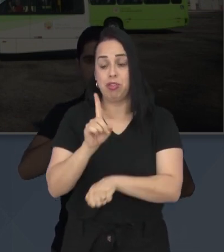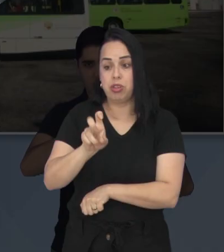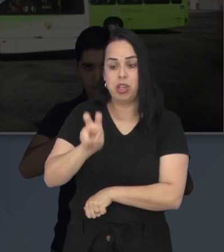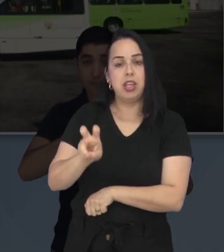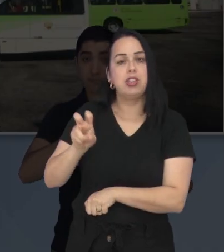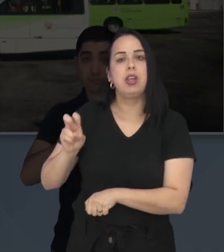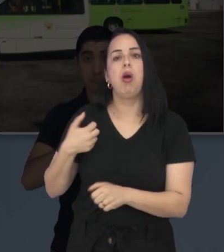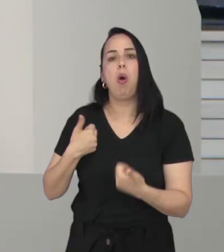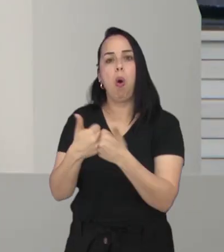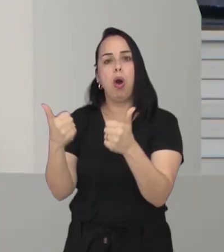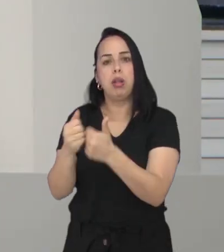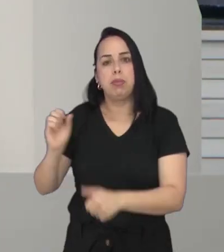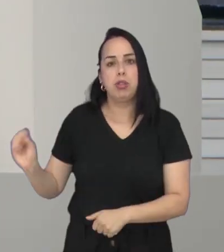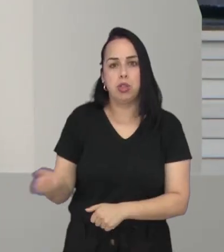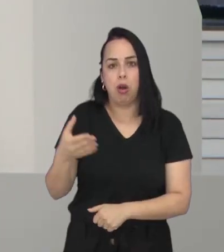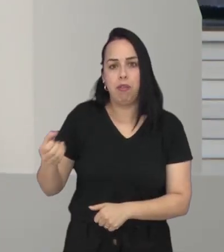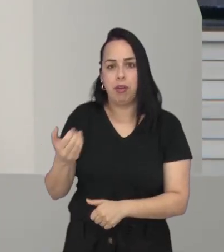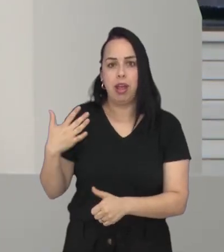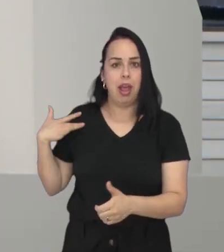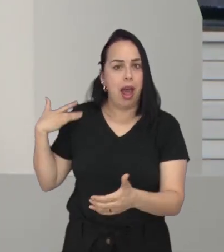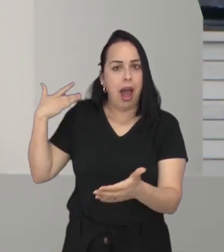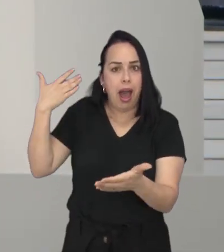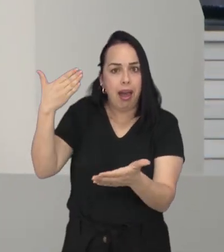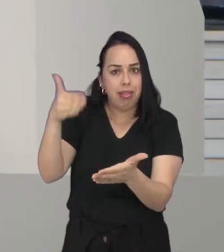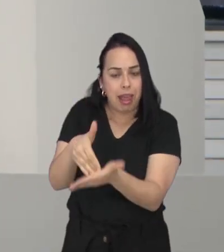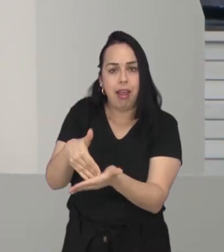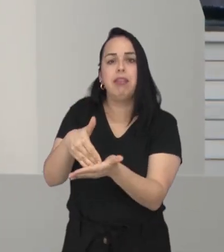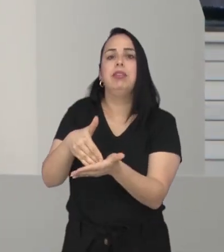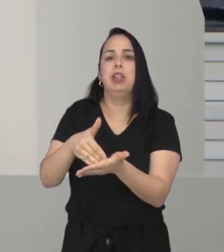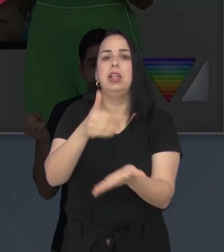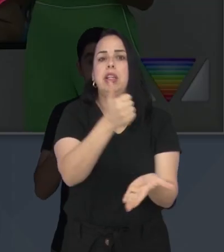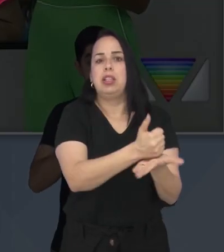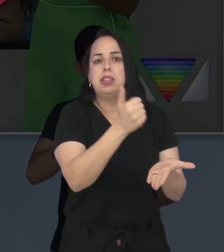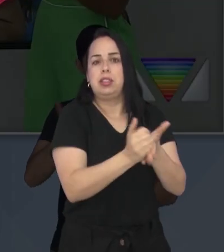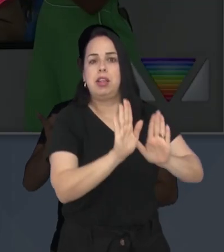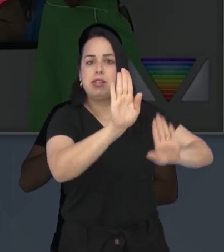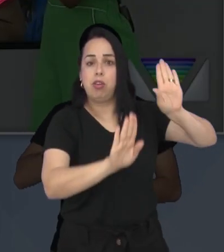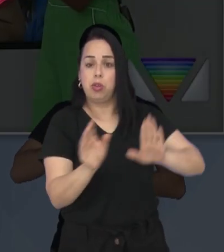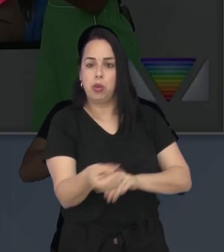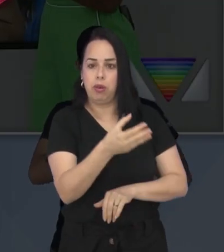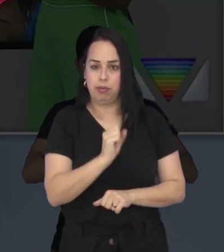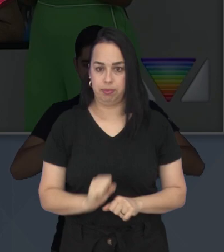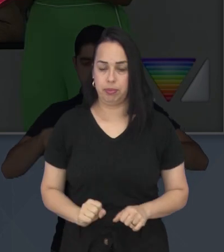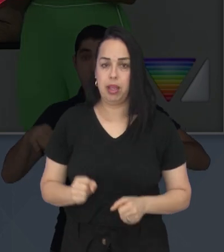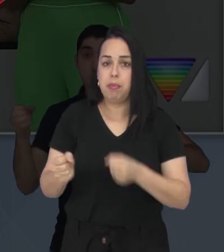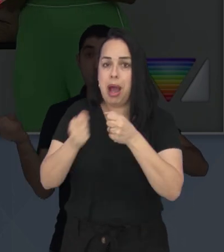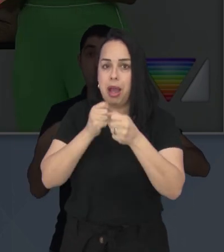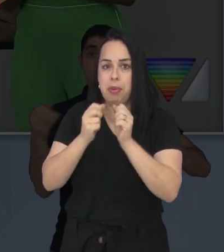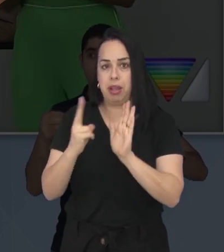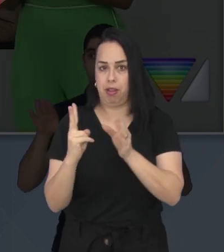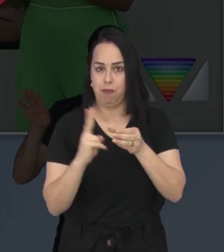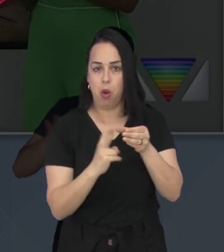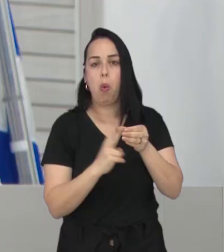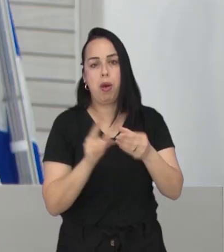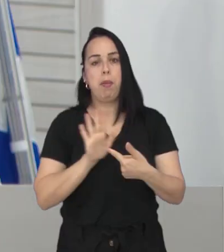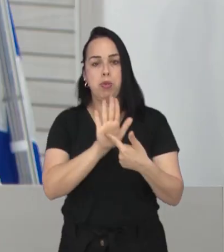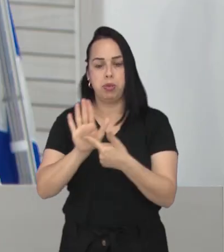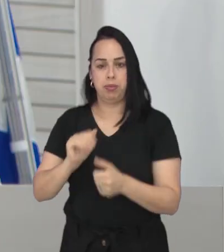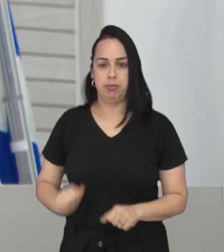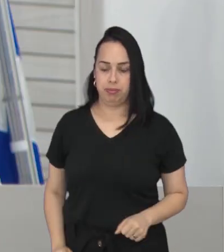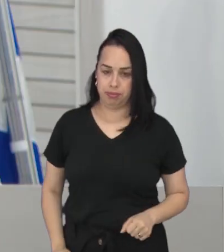aumento na frota e seguirá com esse aumento até a nova licitação. O assunto ainda foi destacado em uma reportagem.